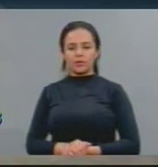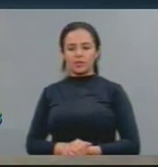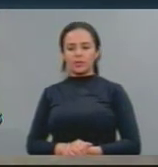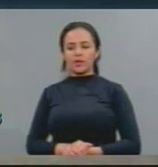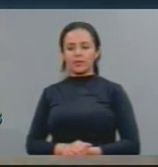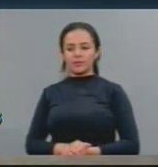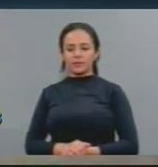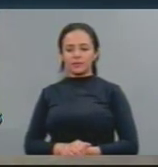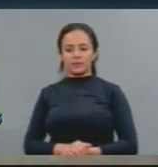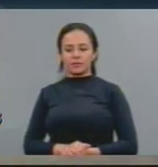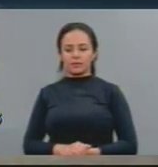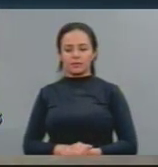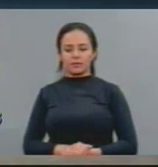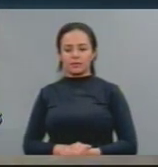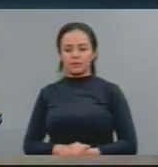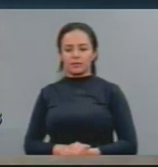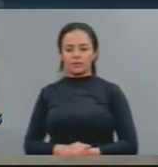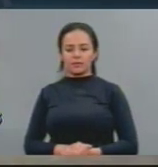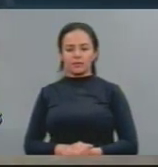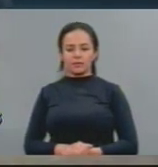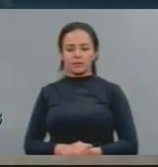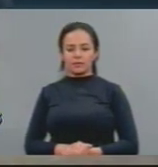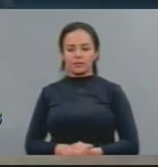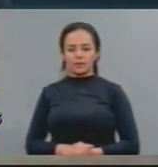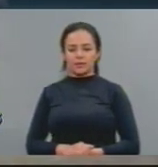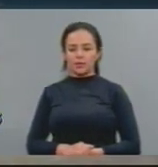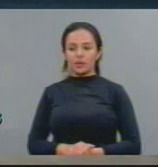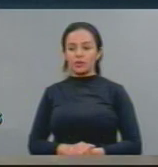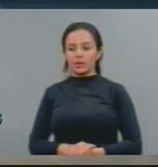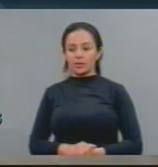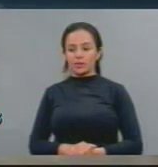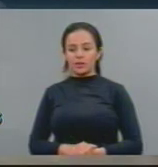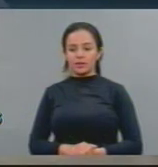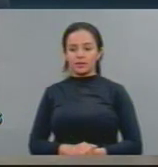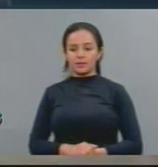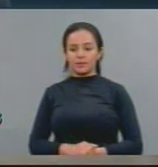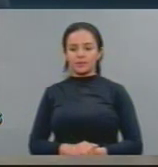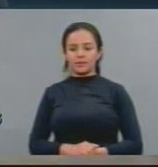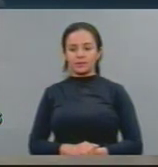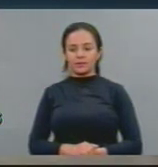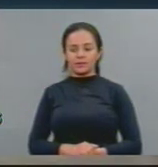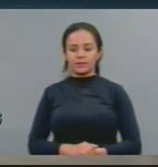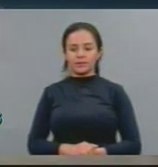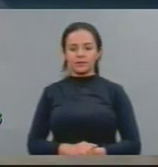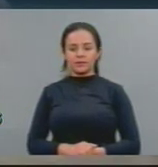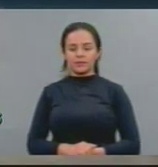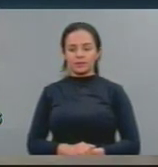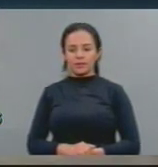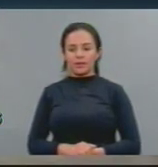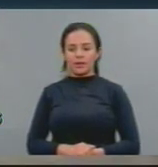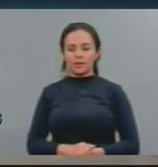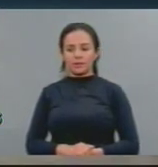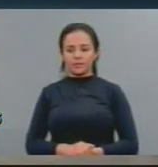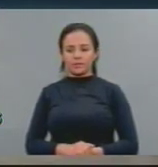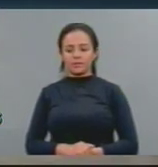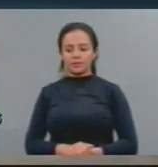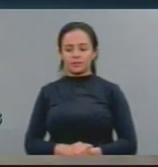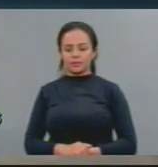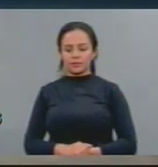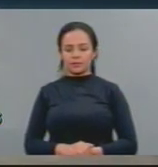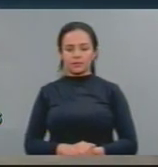o pensamento que aqueles que produzem são os ruins e aqueles que trabalham são